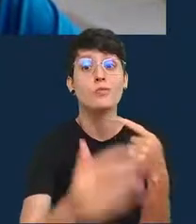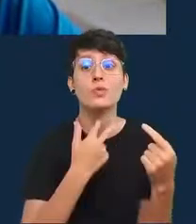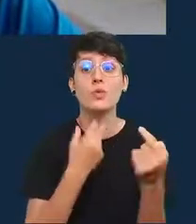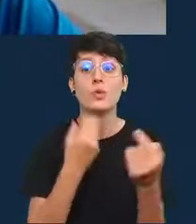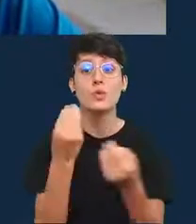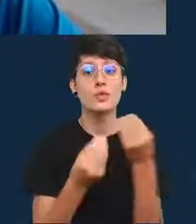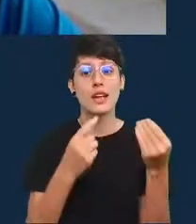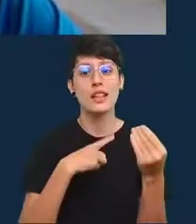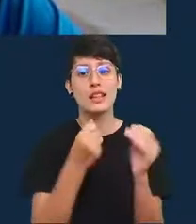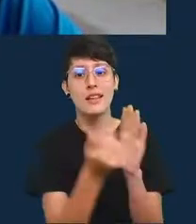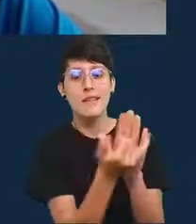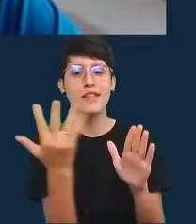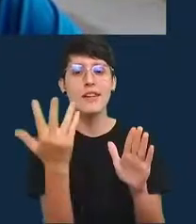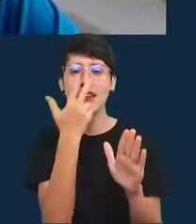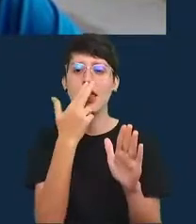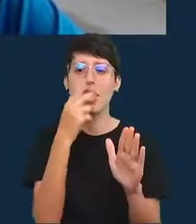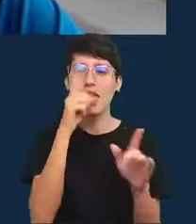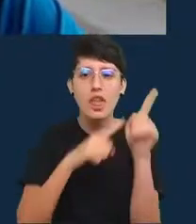deve ter muito déficit